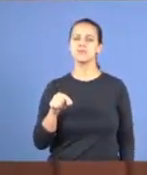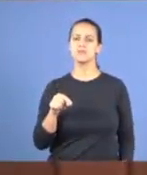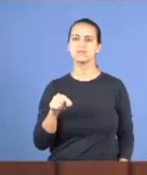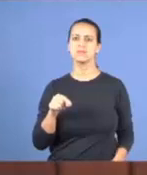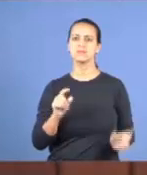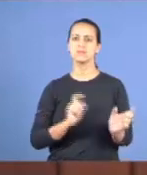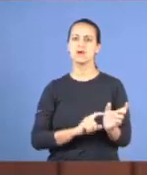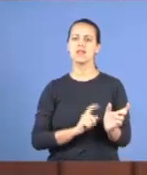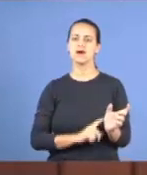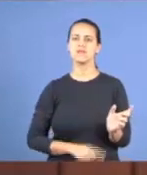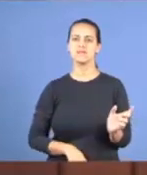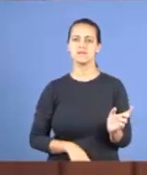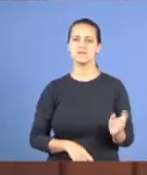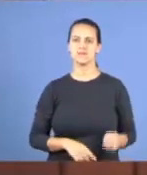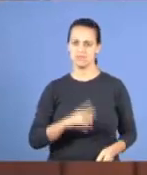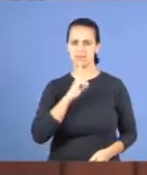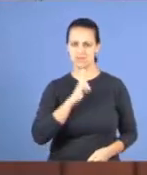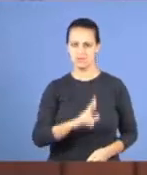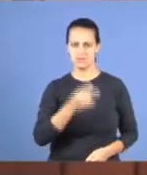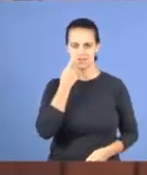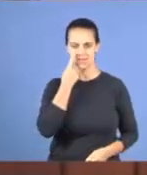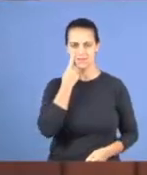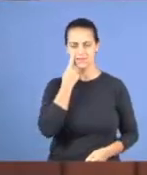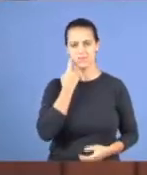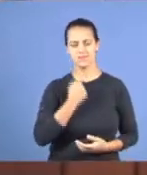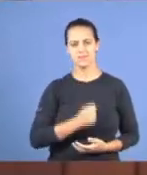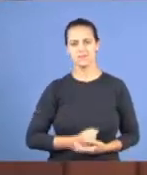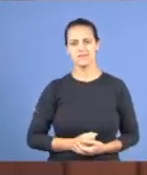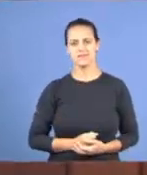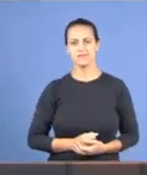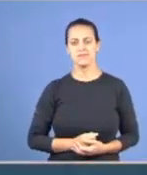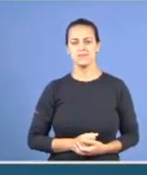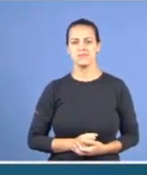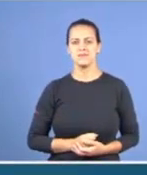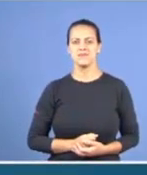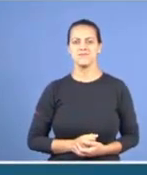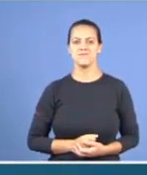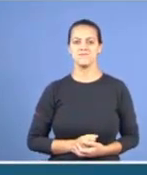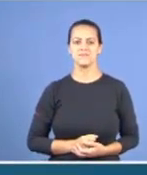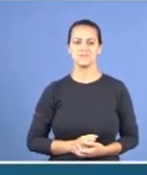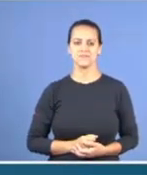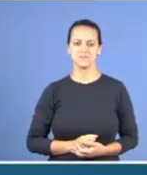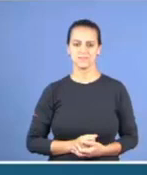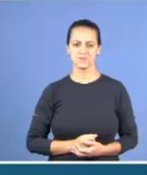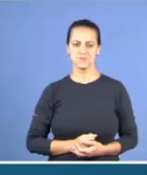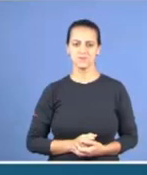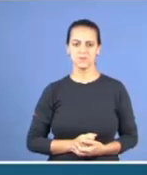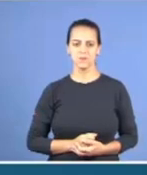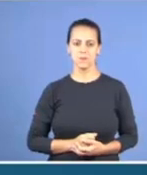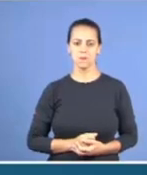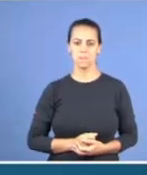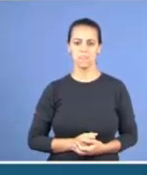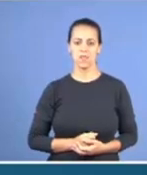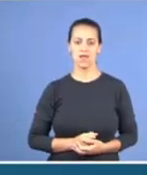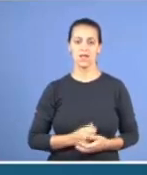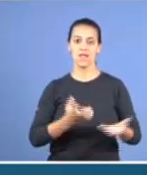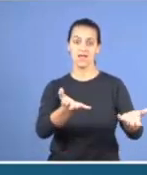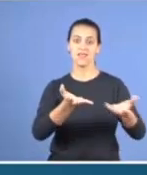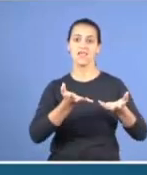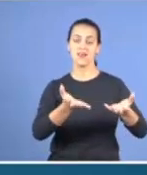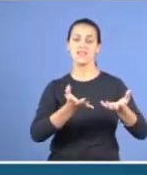Vamos na nossa resposta então? Vamos ver aqui né? Aqui ó, a obra é só para ter lucro,